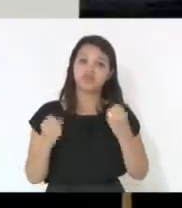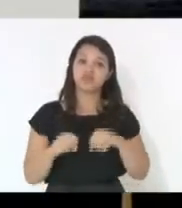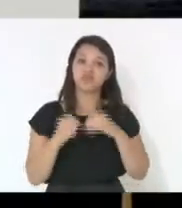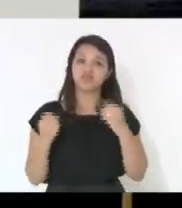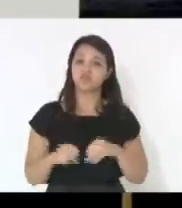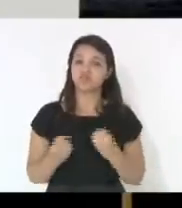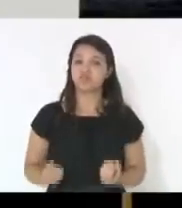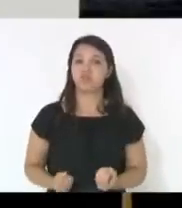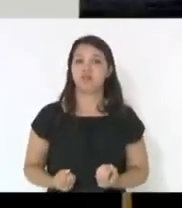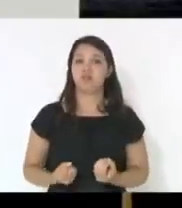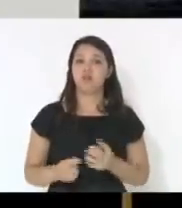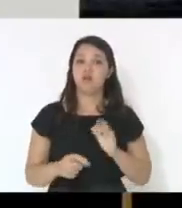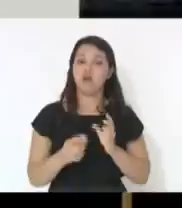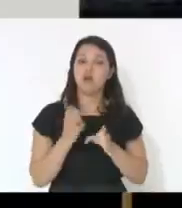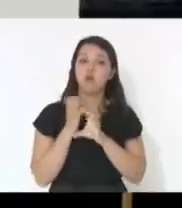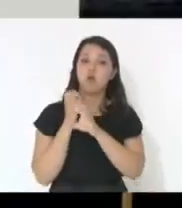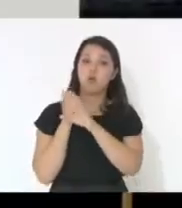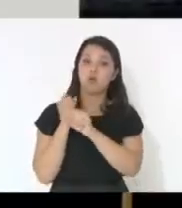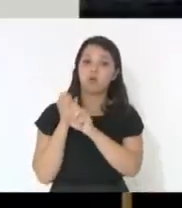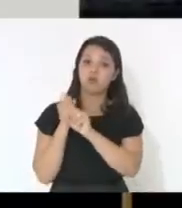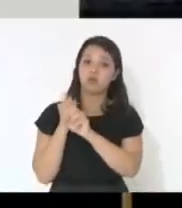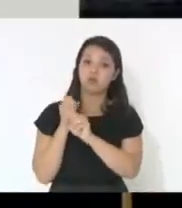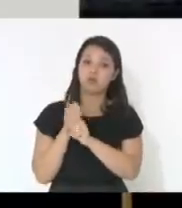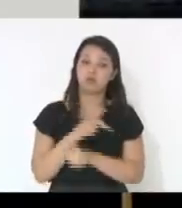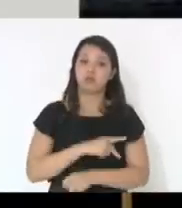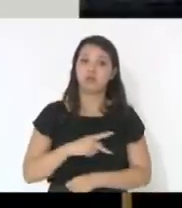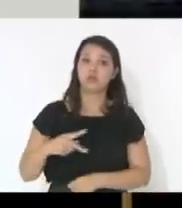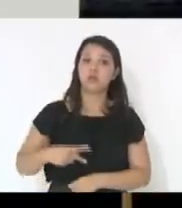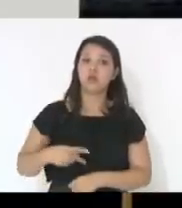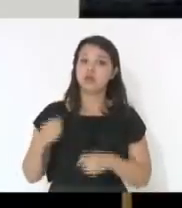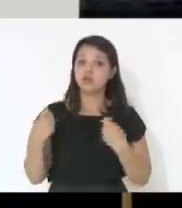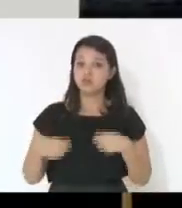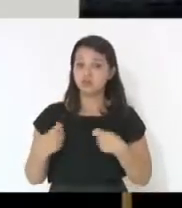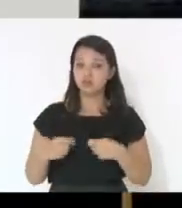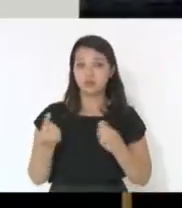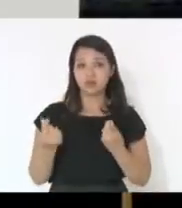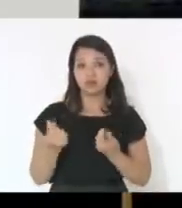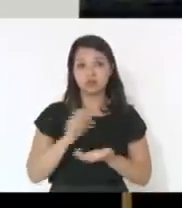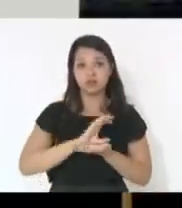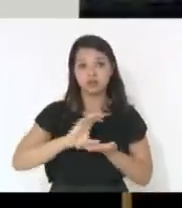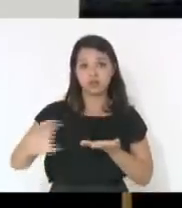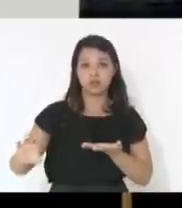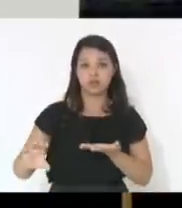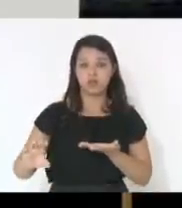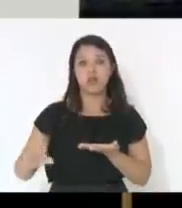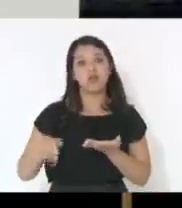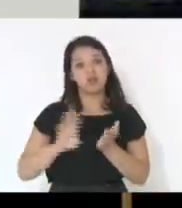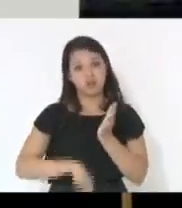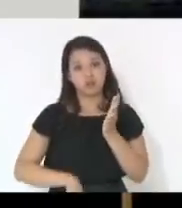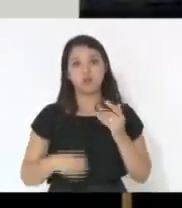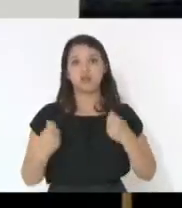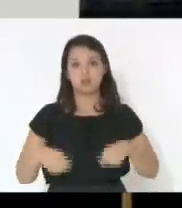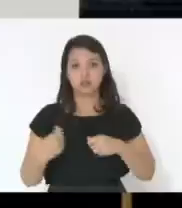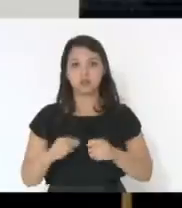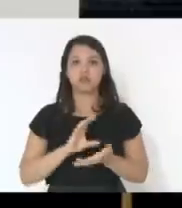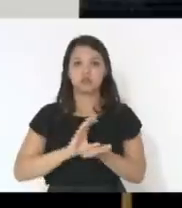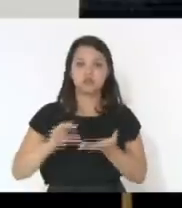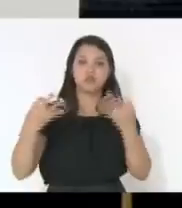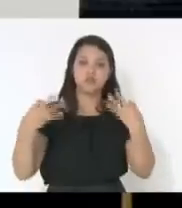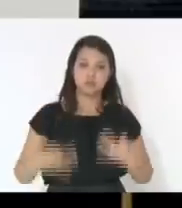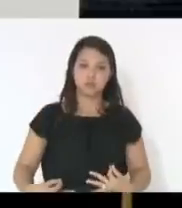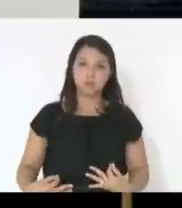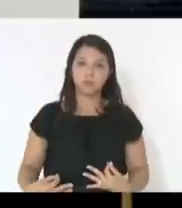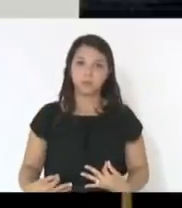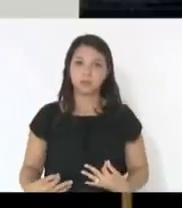públicas. Bom, se tem que repassar o duodécimo, vai gerar o colapso como? Tem que passar o aumento adequado. Isso